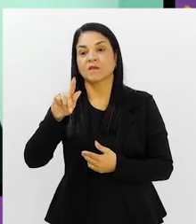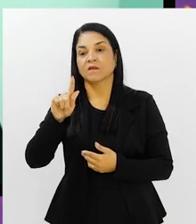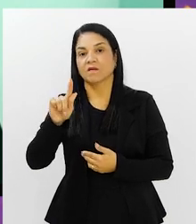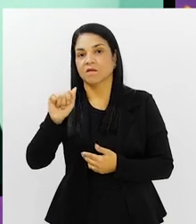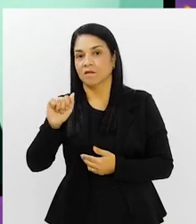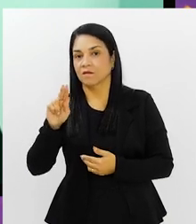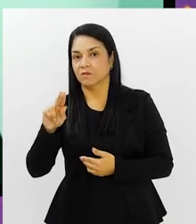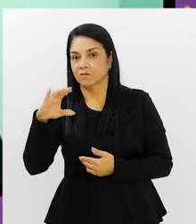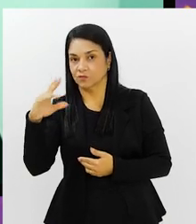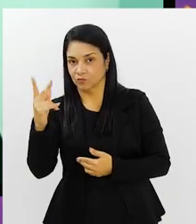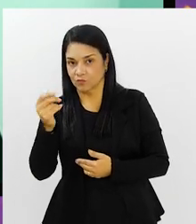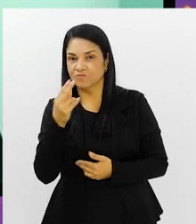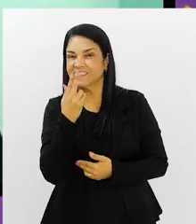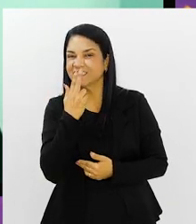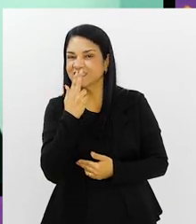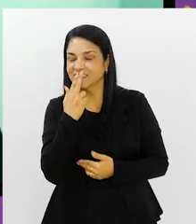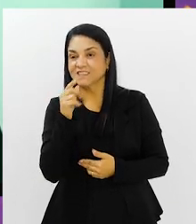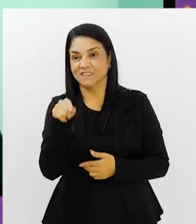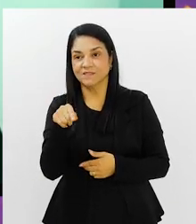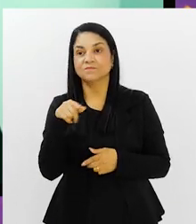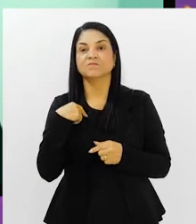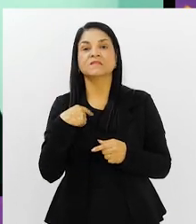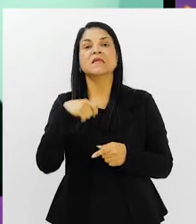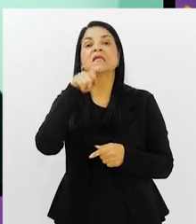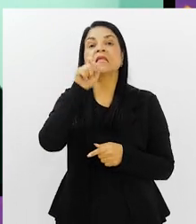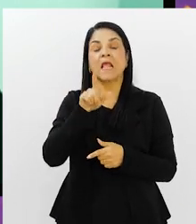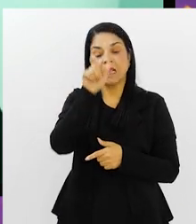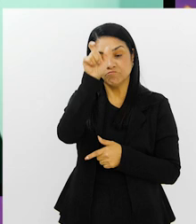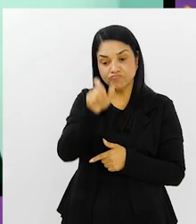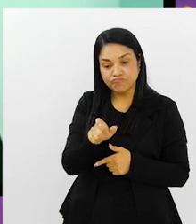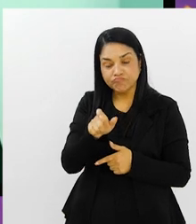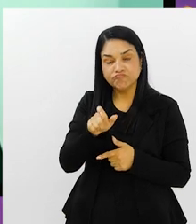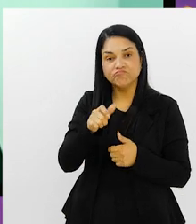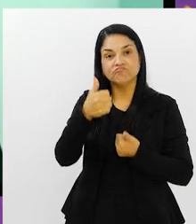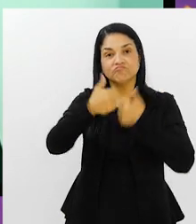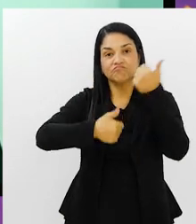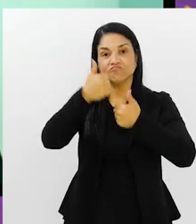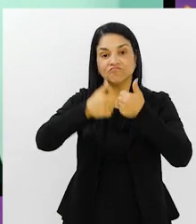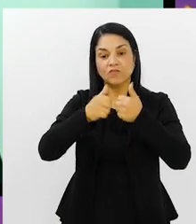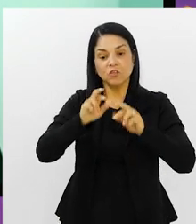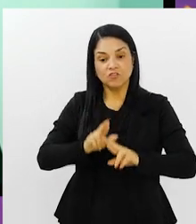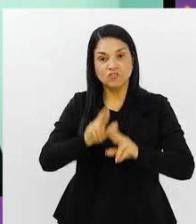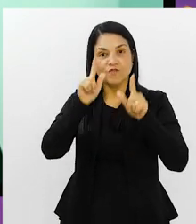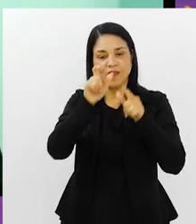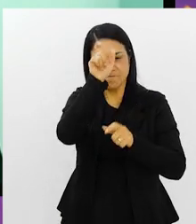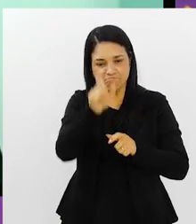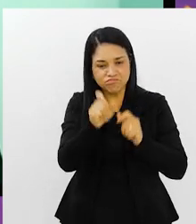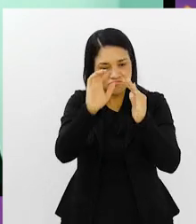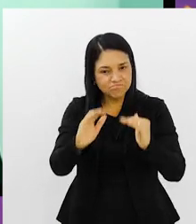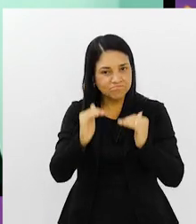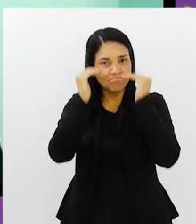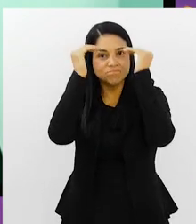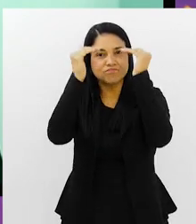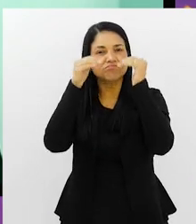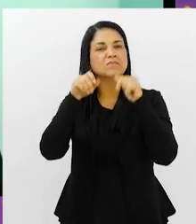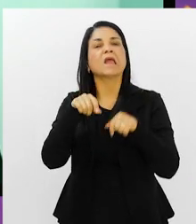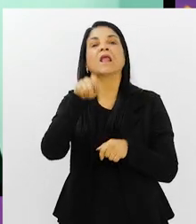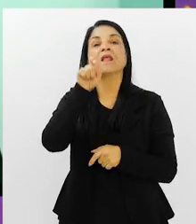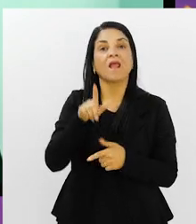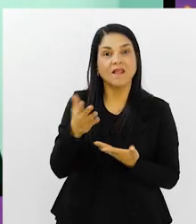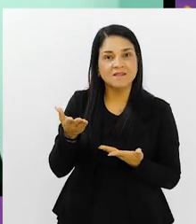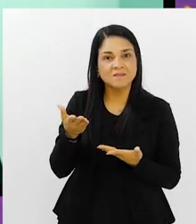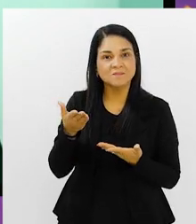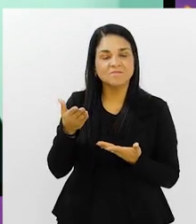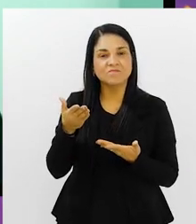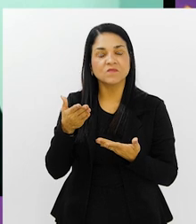diferenciados. Esse é o detalhe. Hoje, quem é o jogador diferenciado? Qual é o jogador que pode hoje fazer